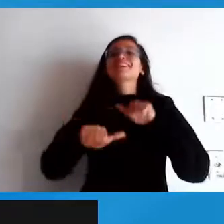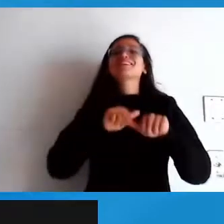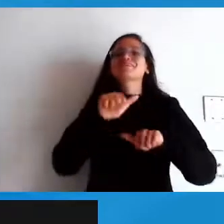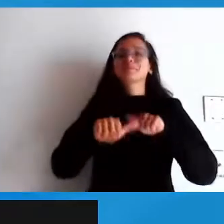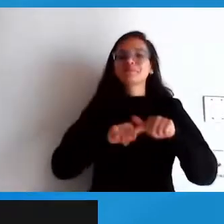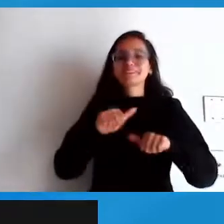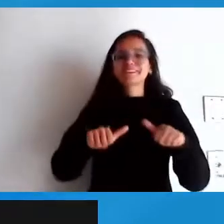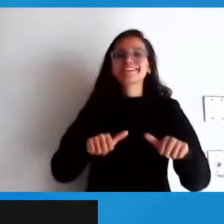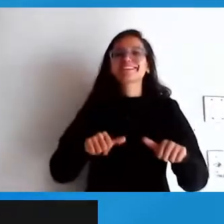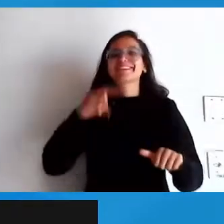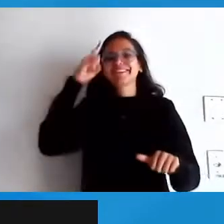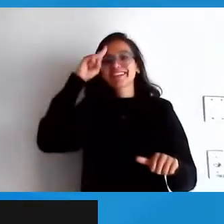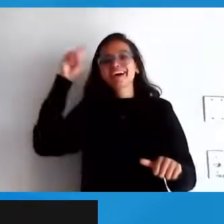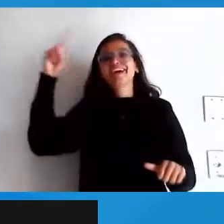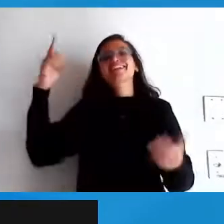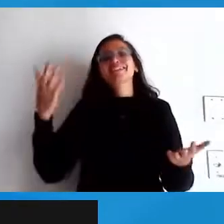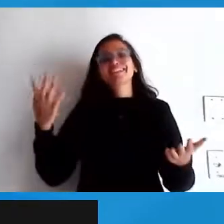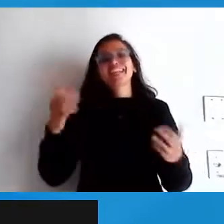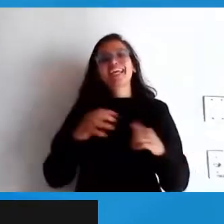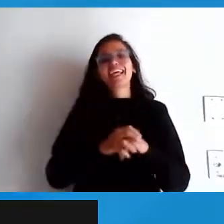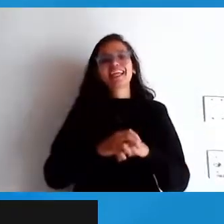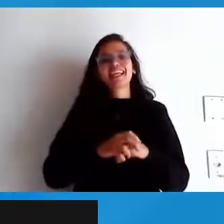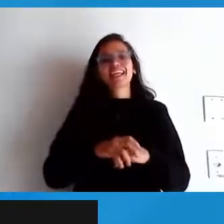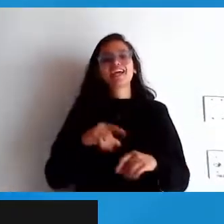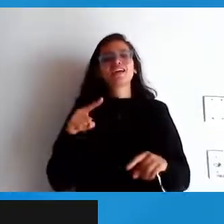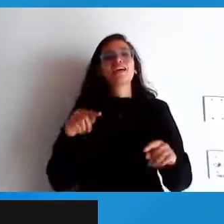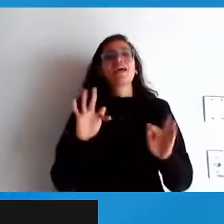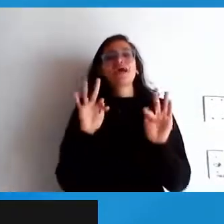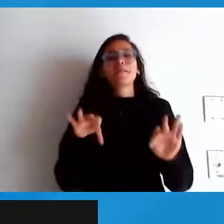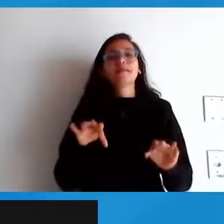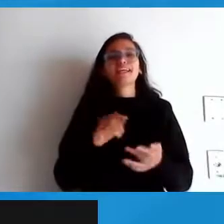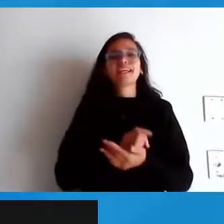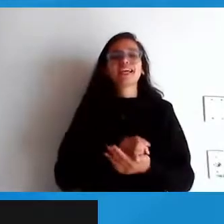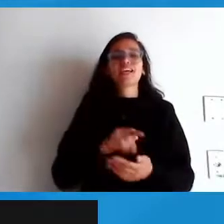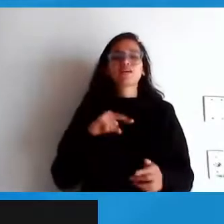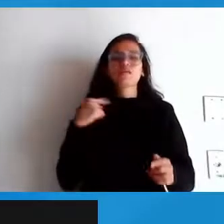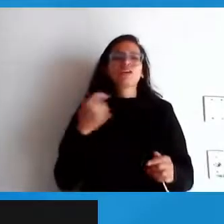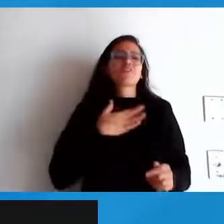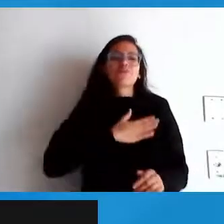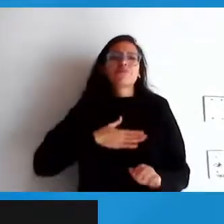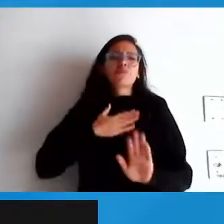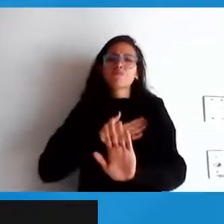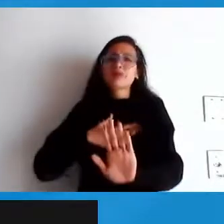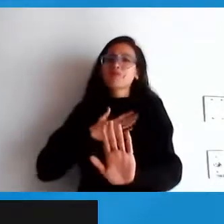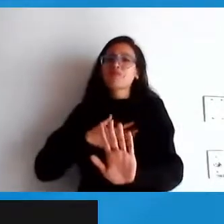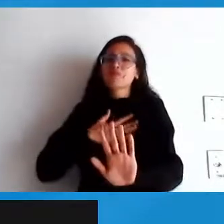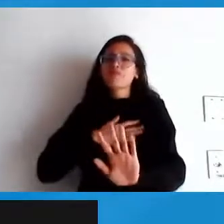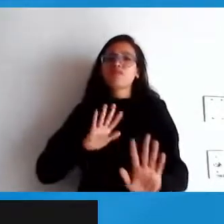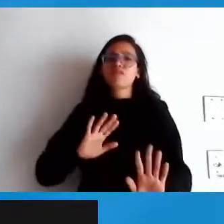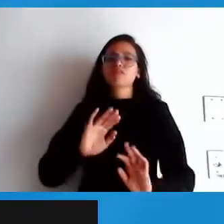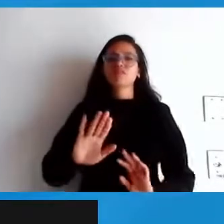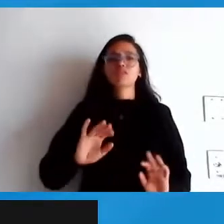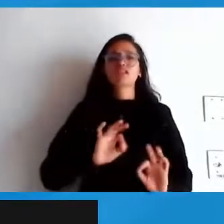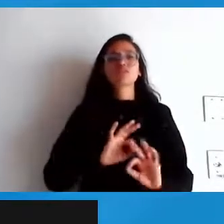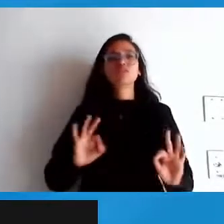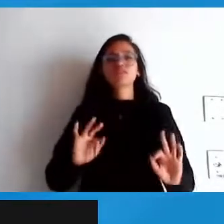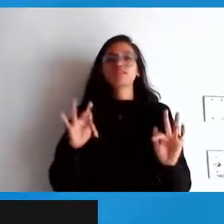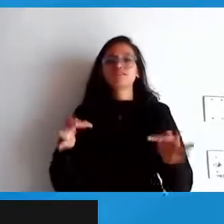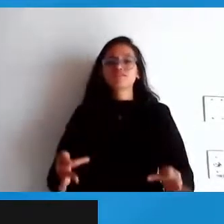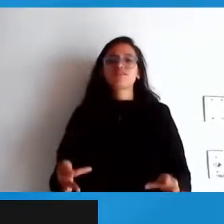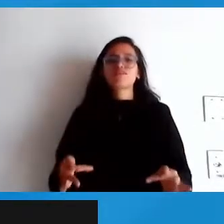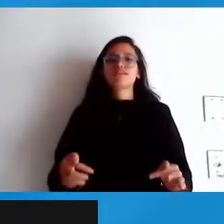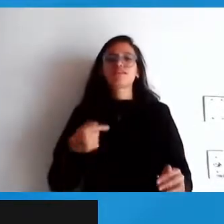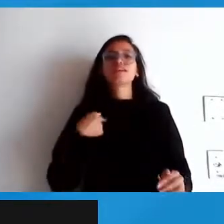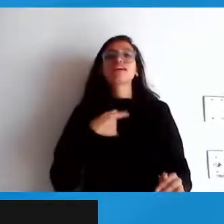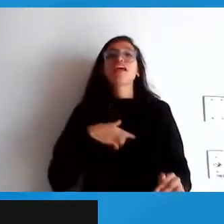de pagamento deles lá é justíssimo o que eu não gosto são das outras coisas não gosto do entorno das coisas tá mas